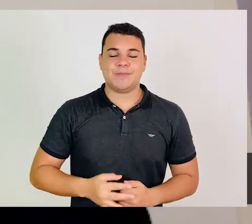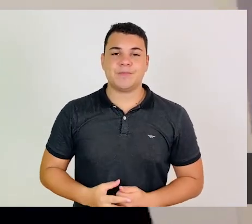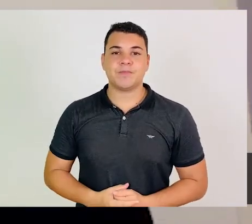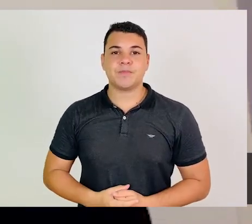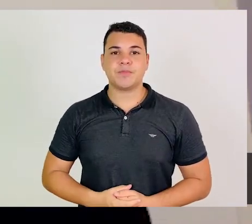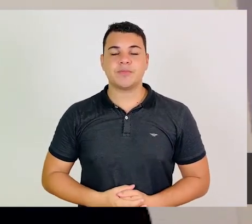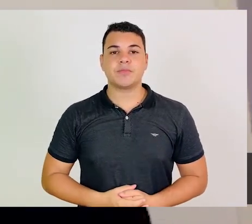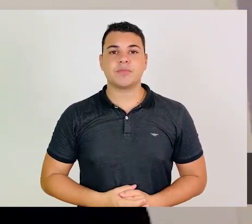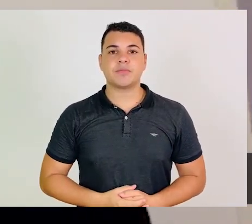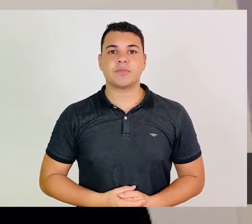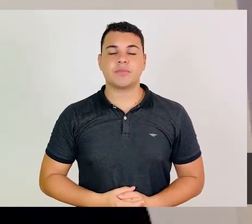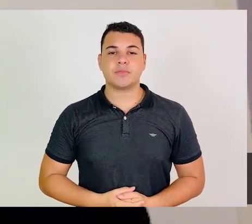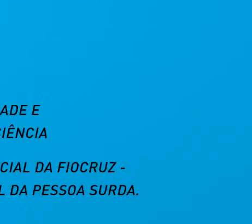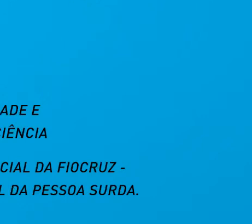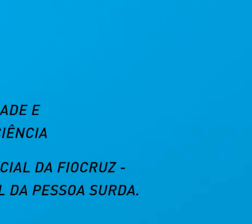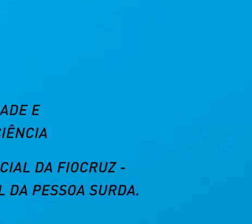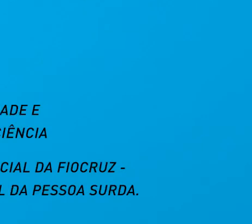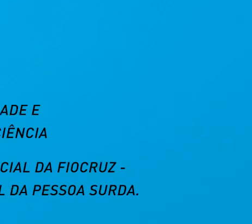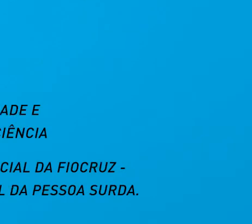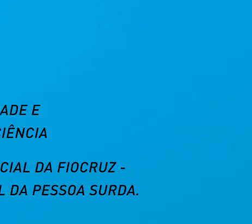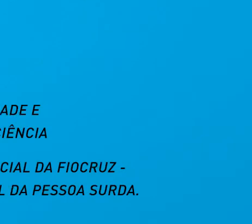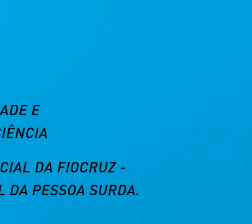do resultado dos exames.